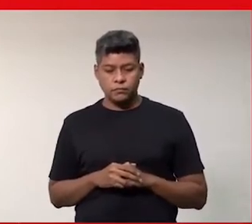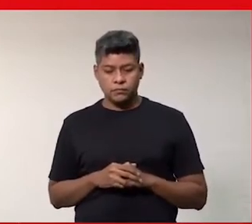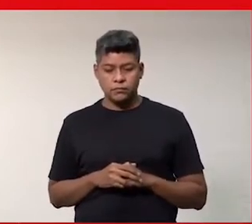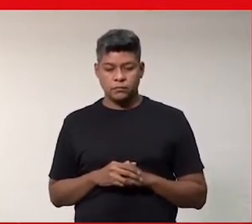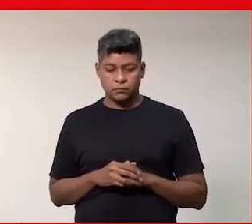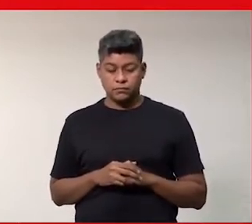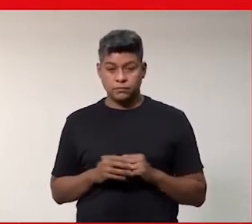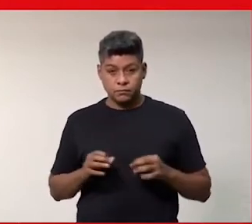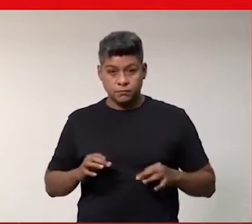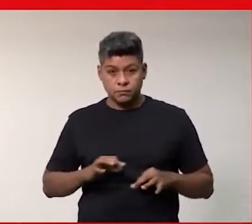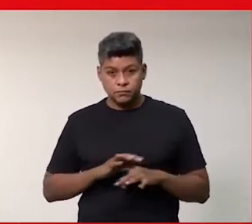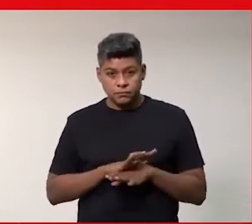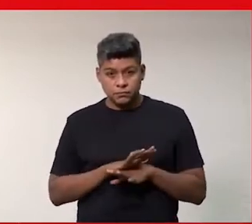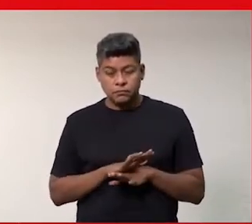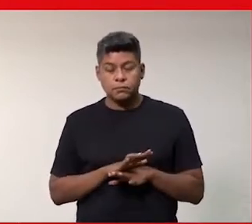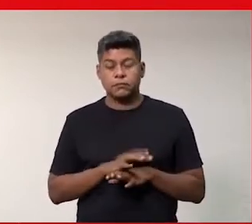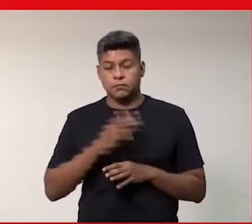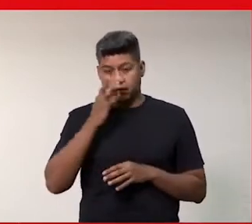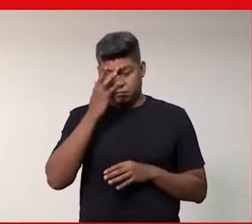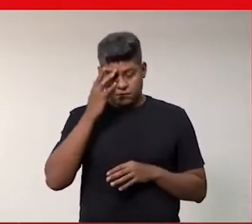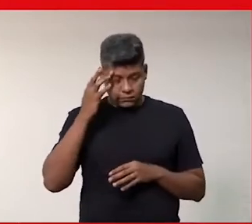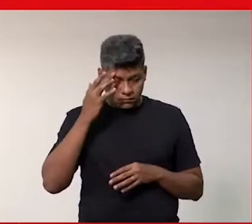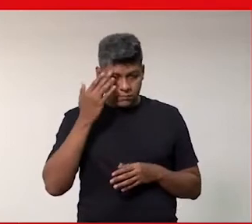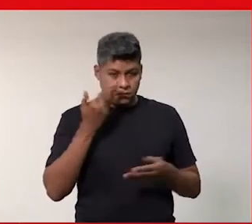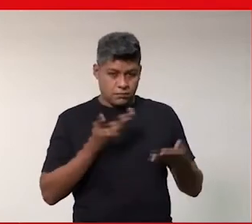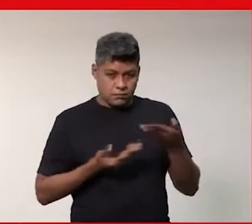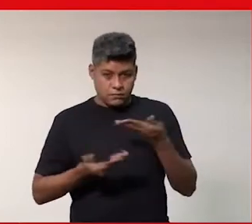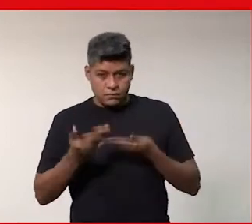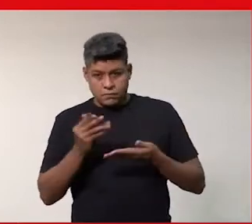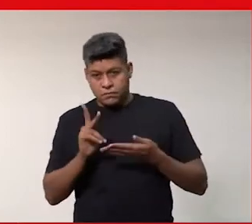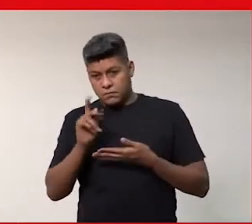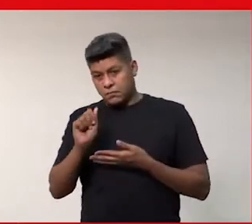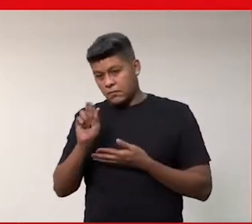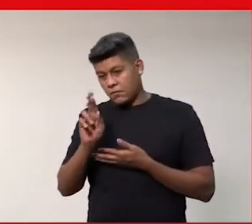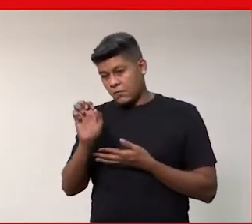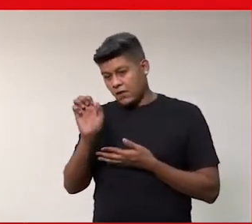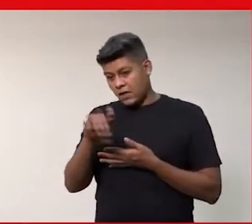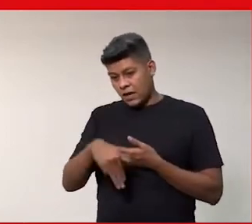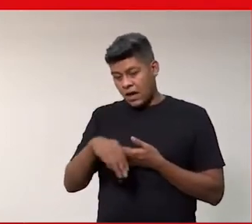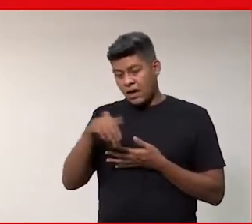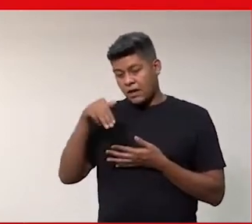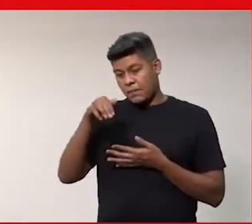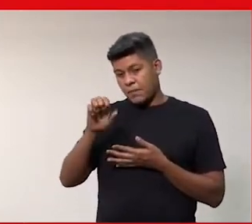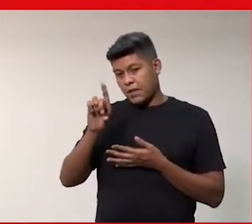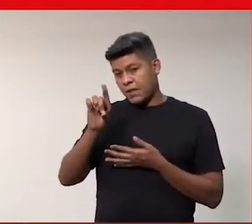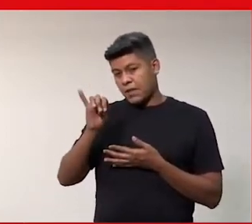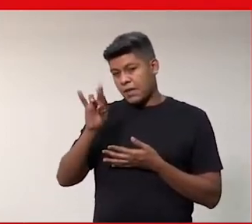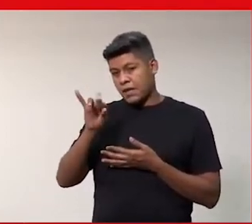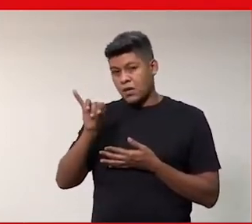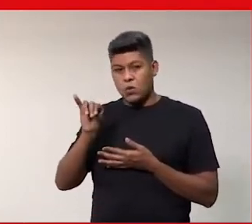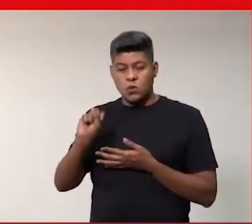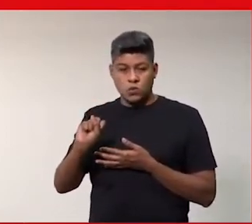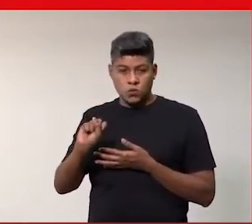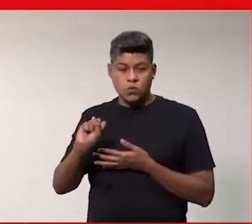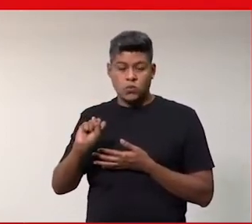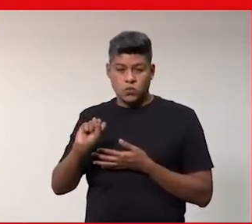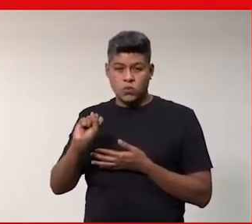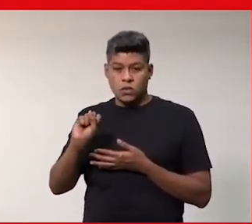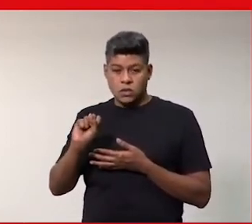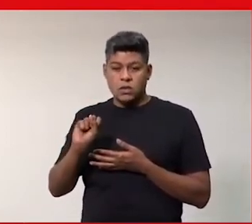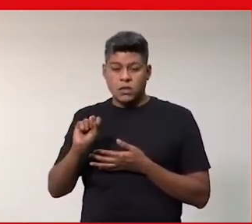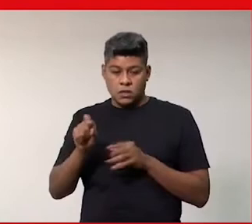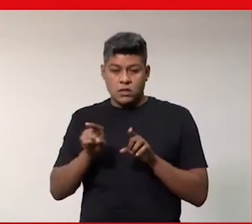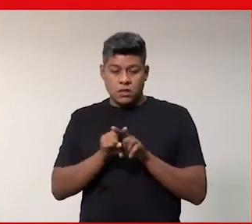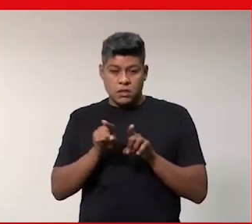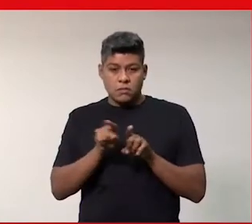E, por fim, a nossa relatora, né, Karen da Silva Figueiredo Medeiros Ribeiro, ela é também da